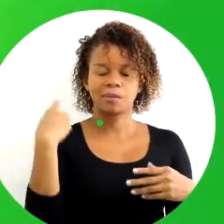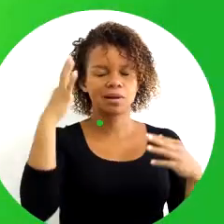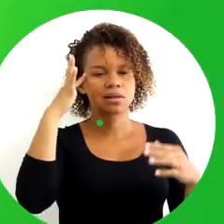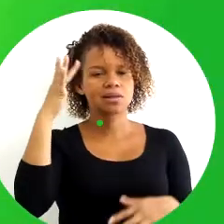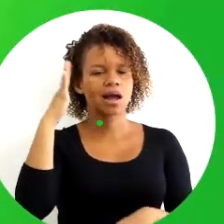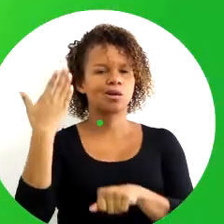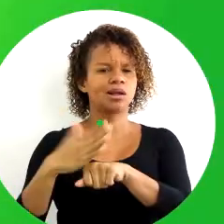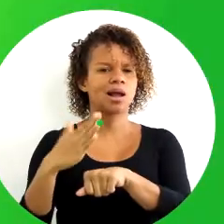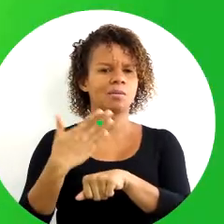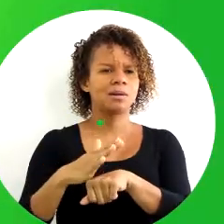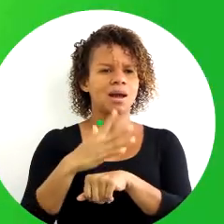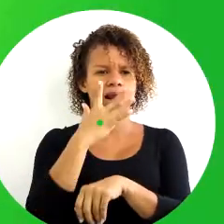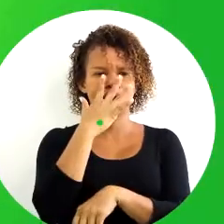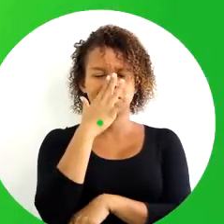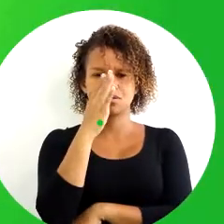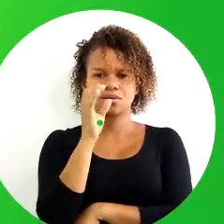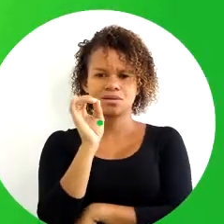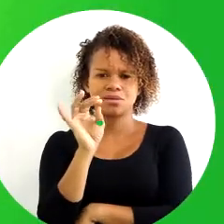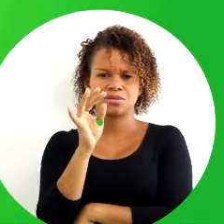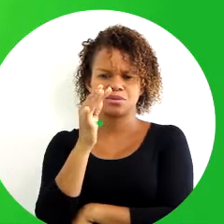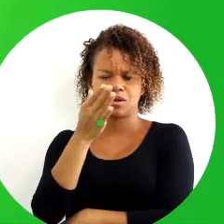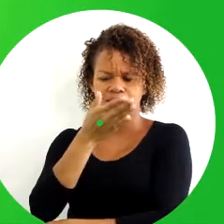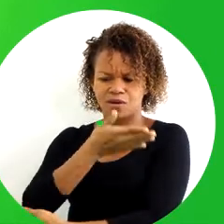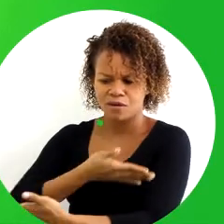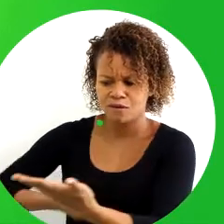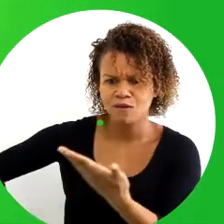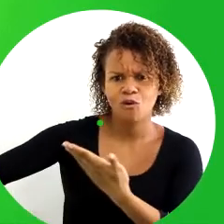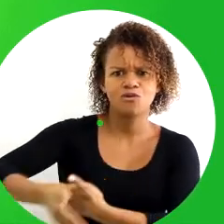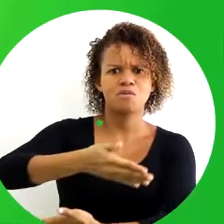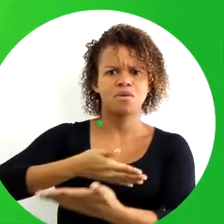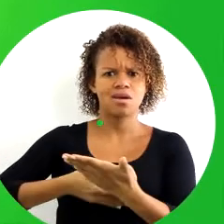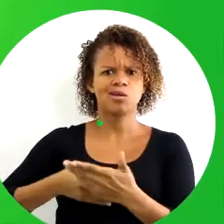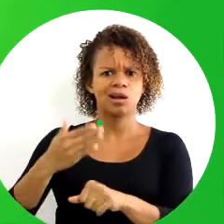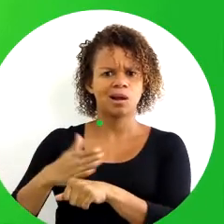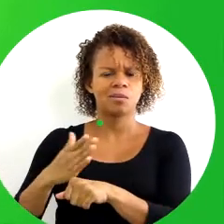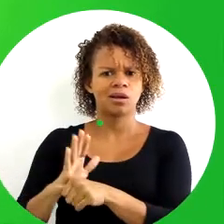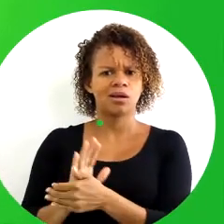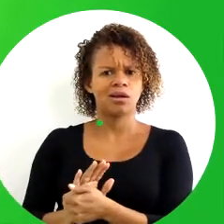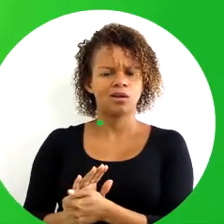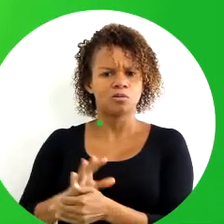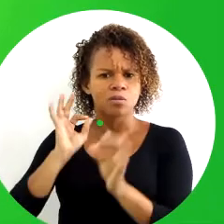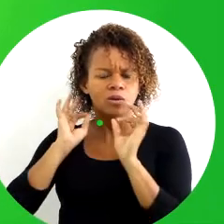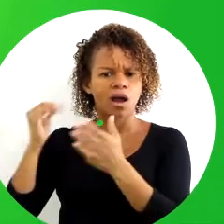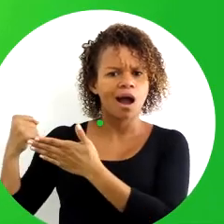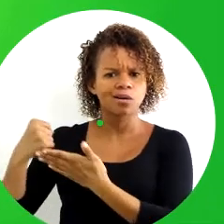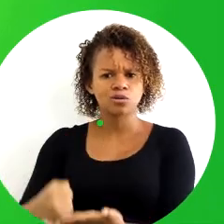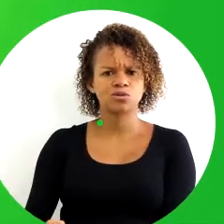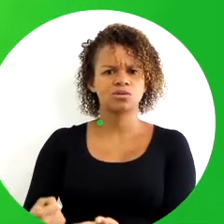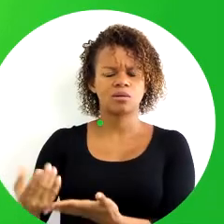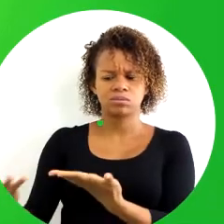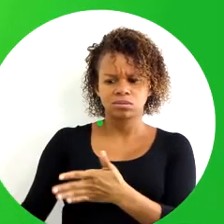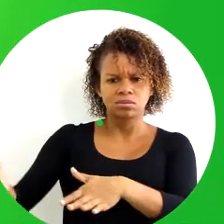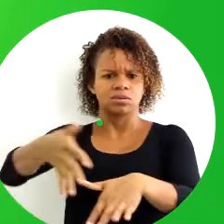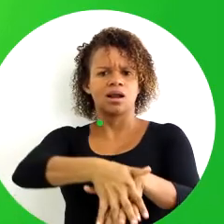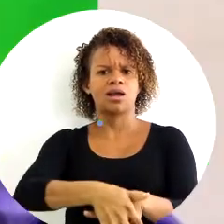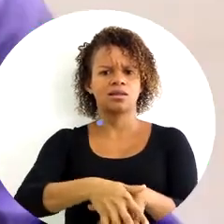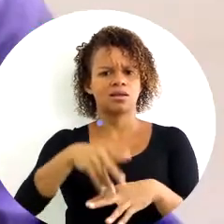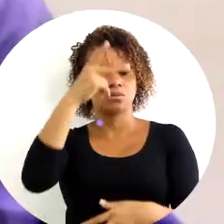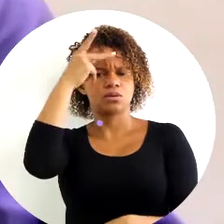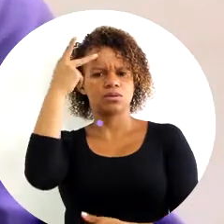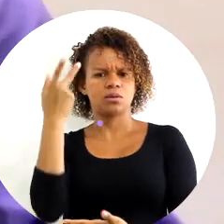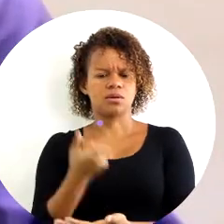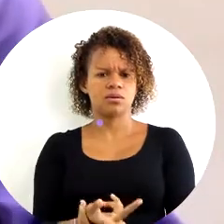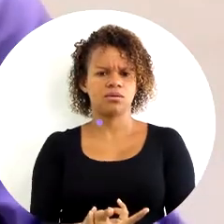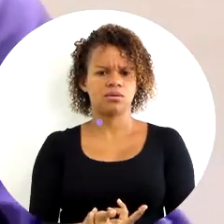que o treinamento é um instrumento, um instrumento de envolvimento que pode contribuir efetivamente para o engajamento das pessoas.